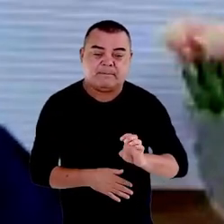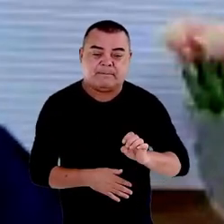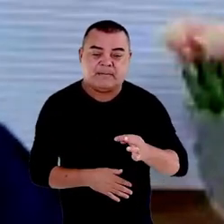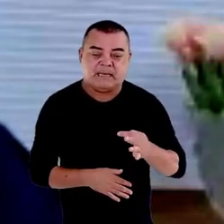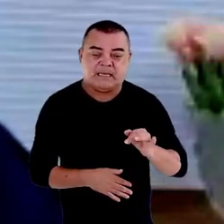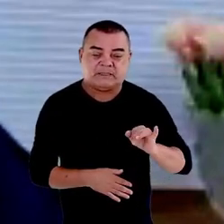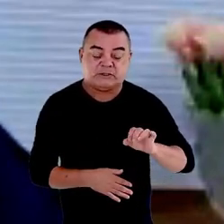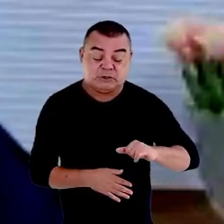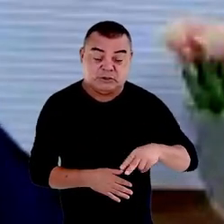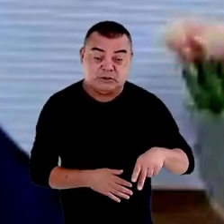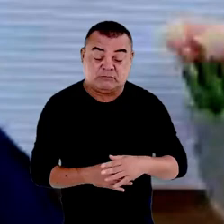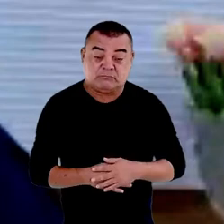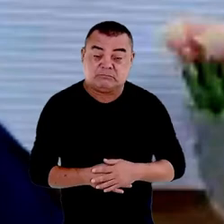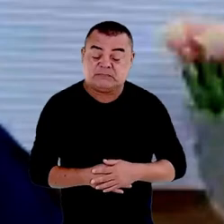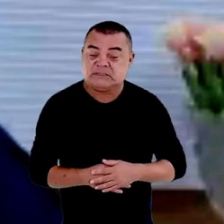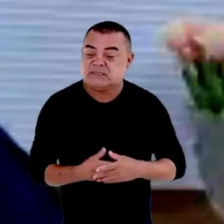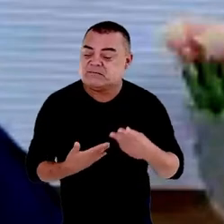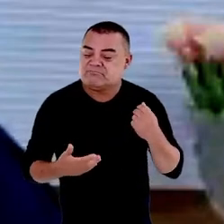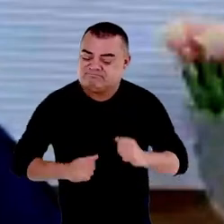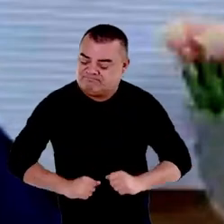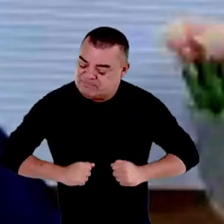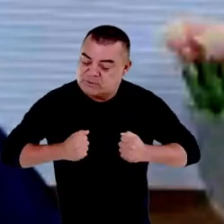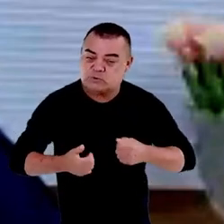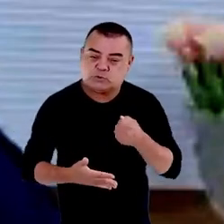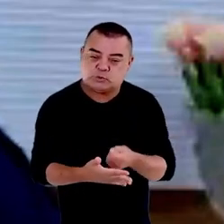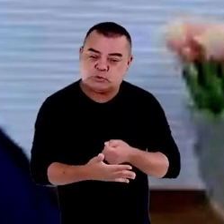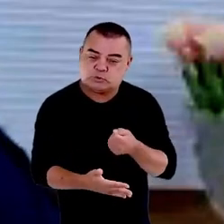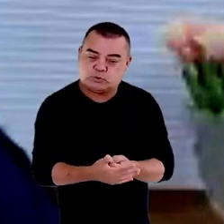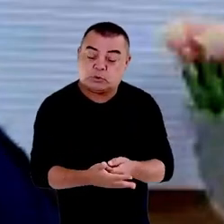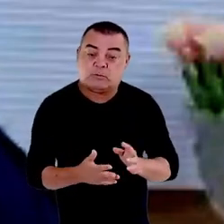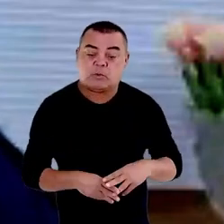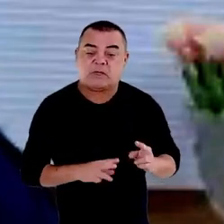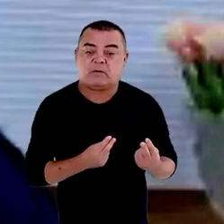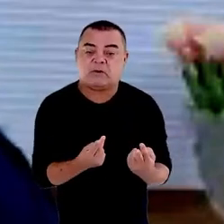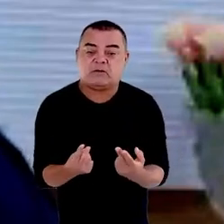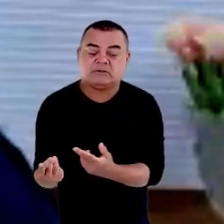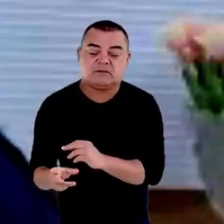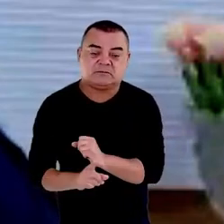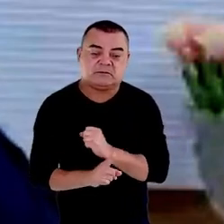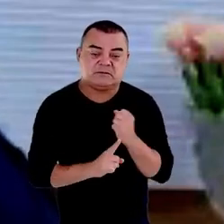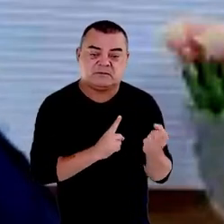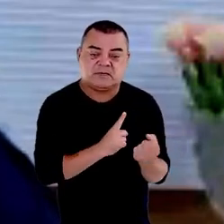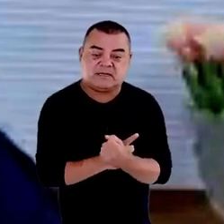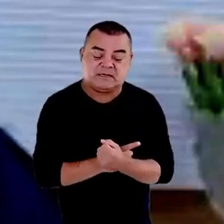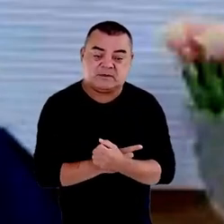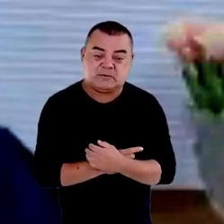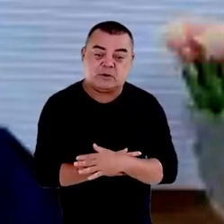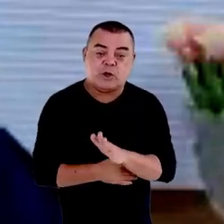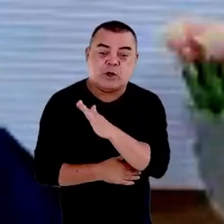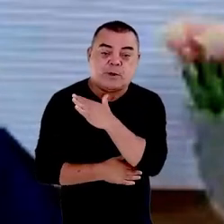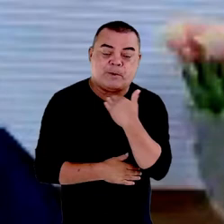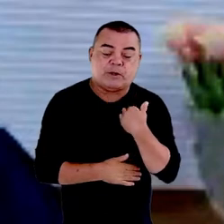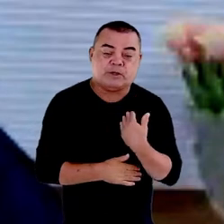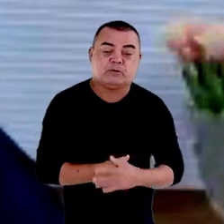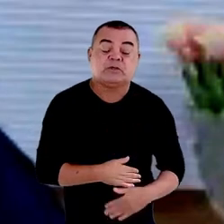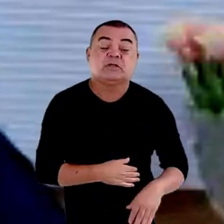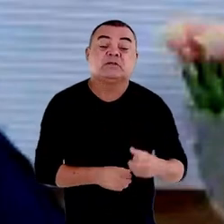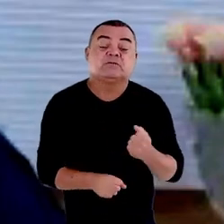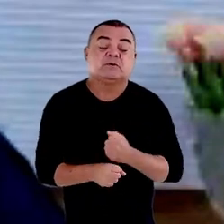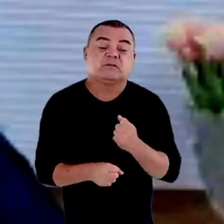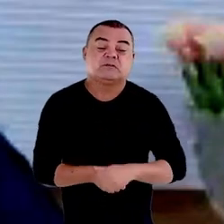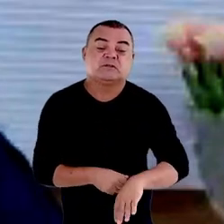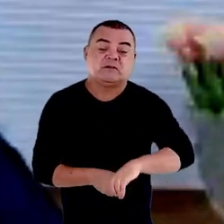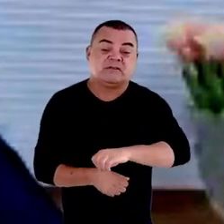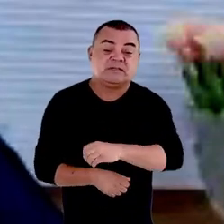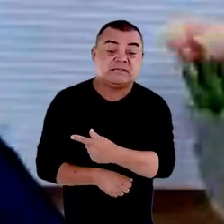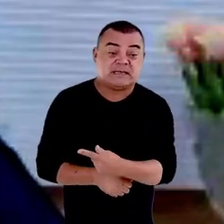estimado e lutou tanto por uma por uma igualdade social faleceu em 97 e